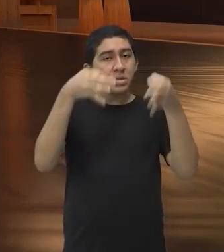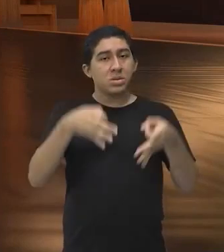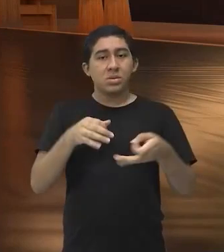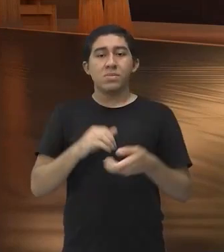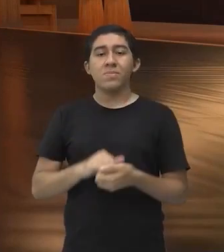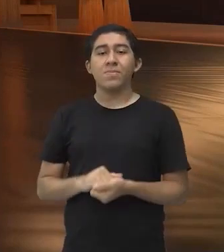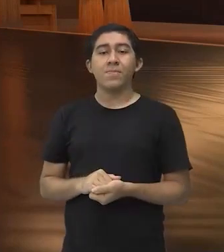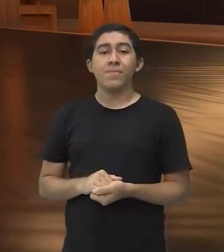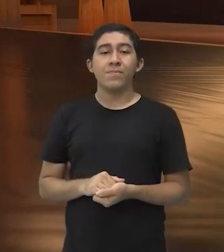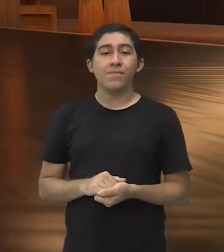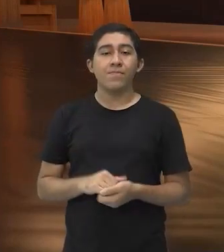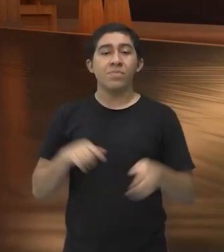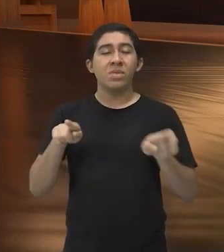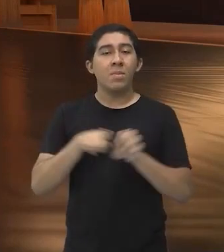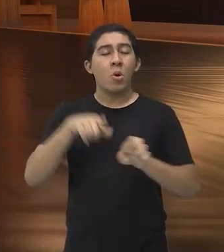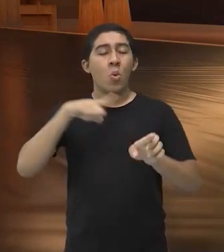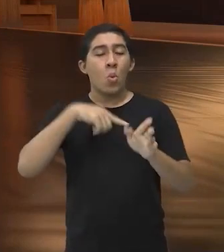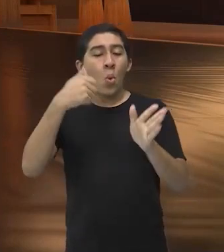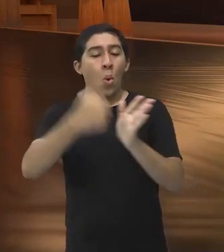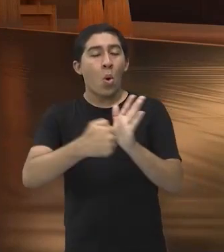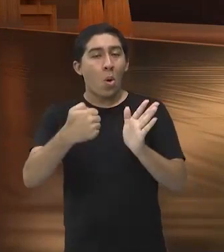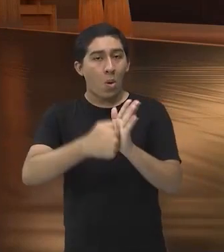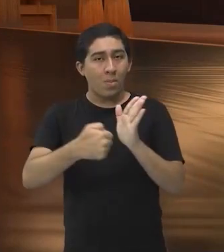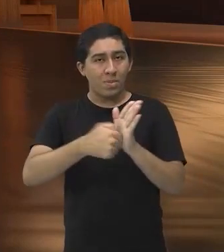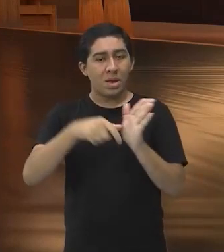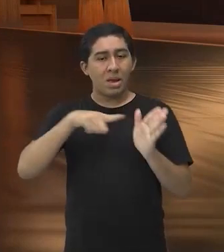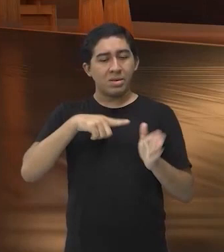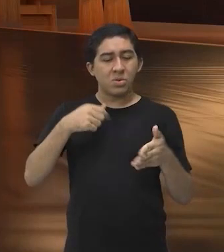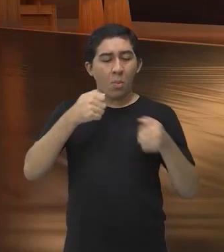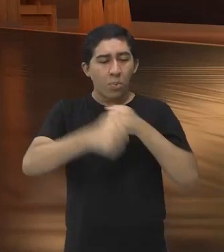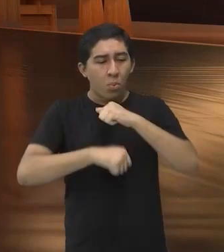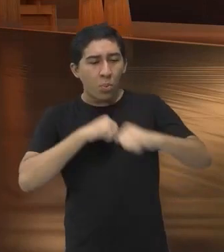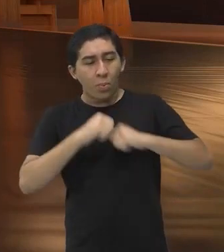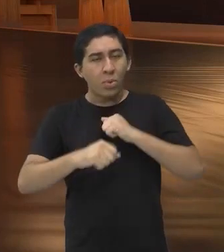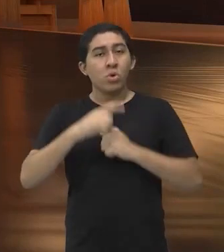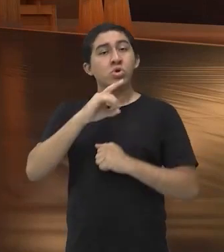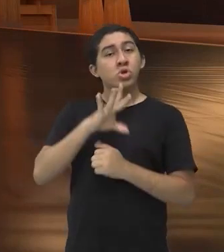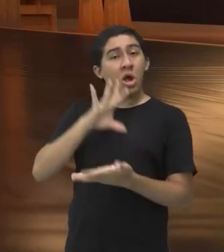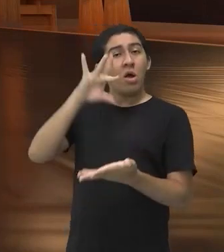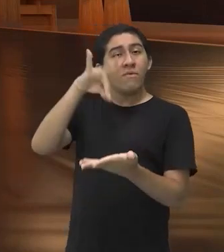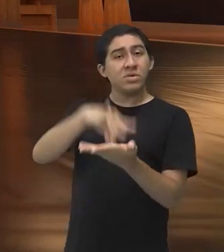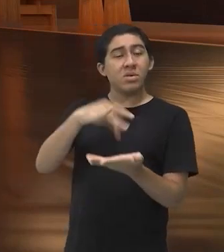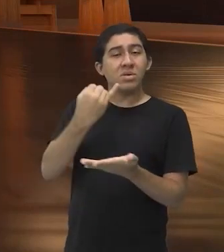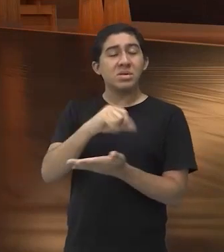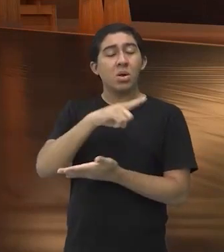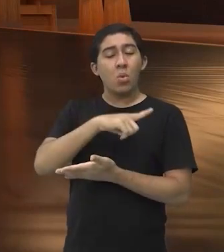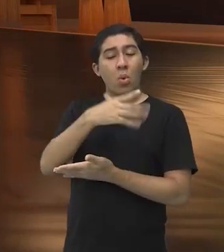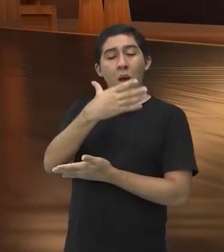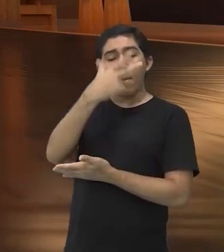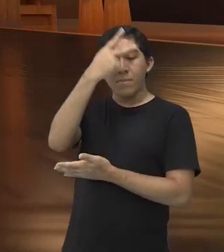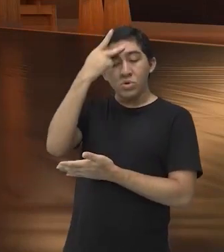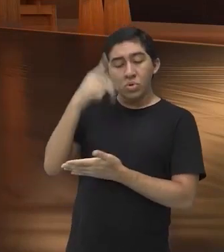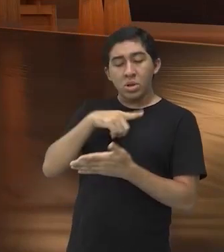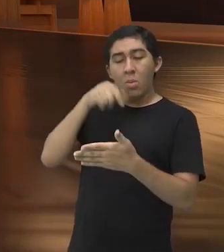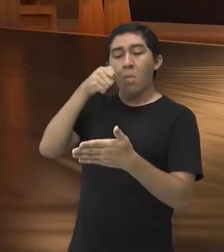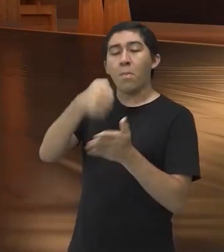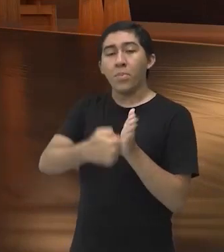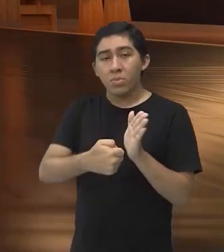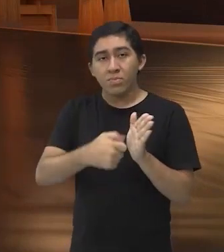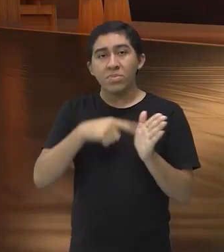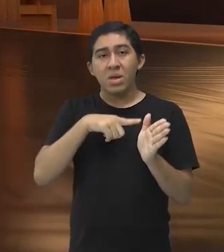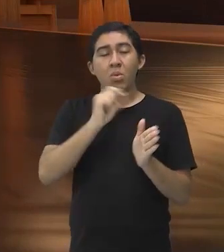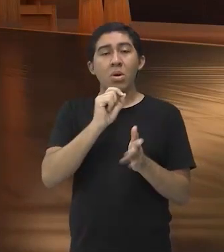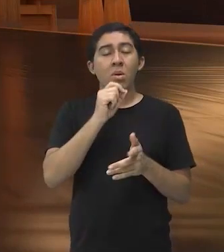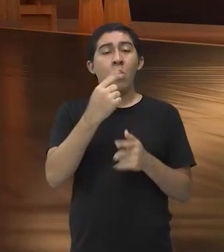golpes aplicados só serão considerados válidos se o lutador que aplicar estiver com pelo menos um dos